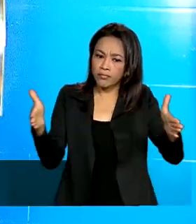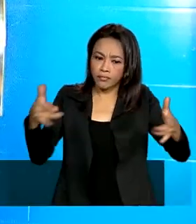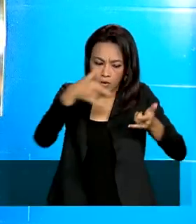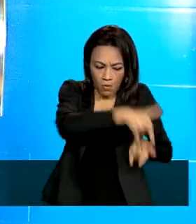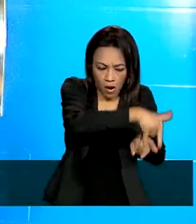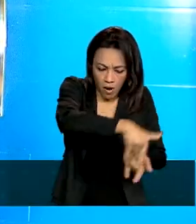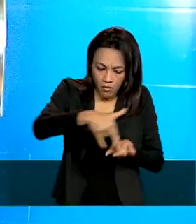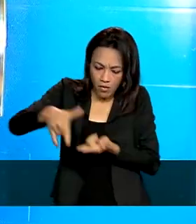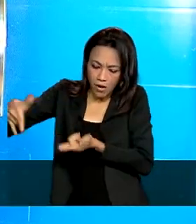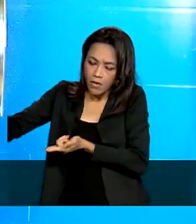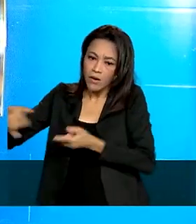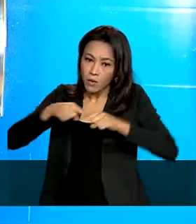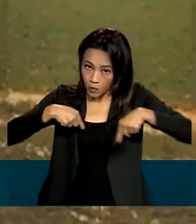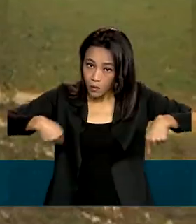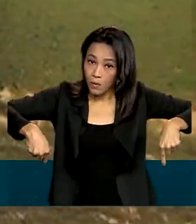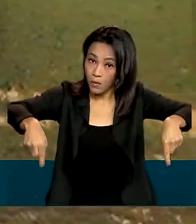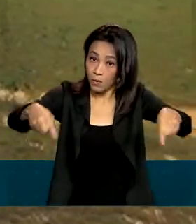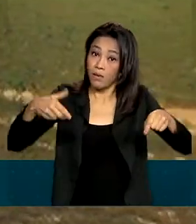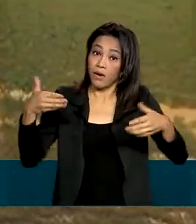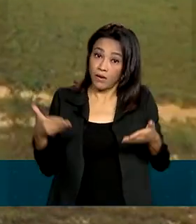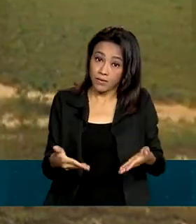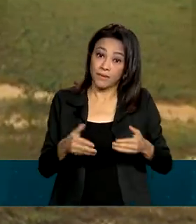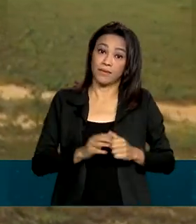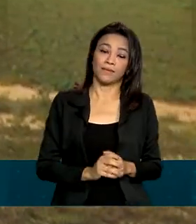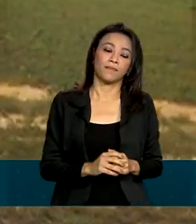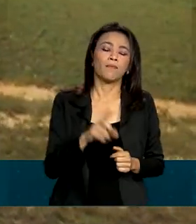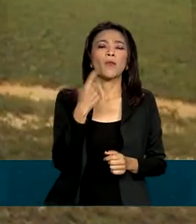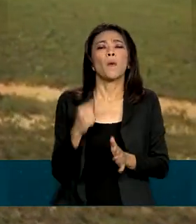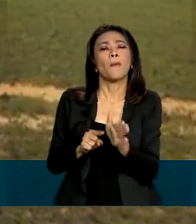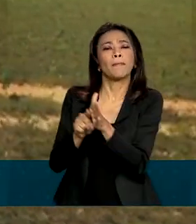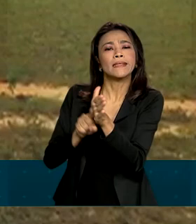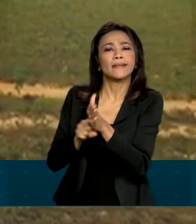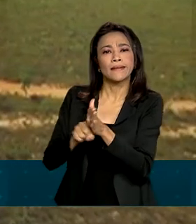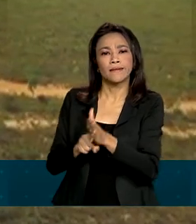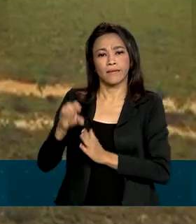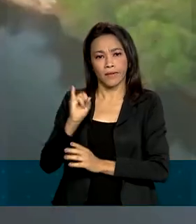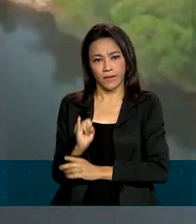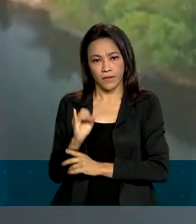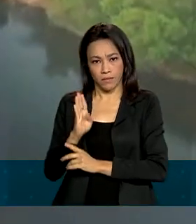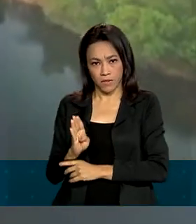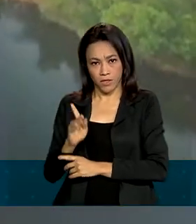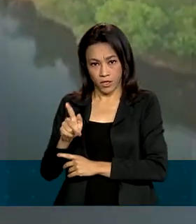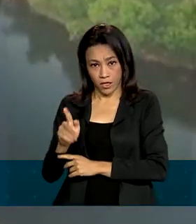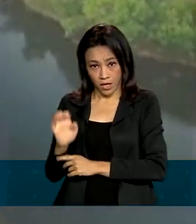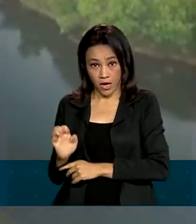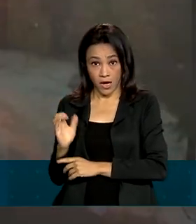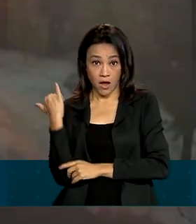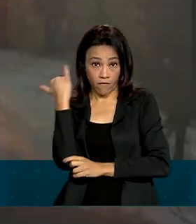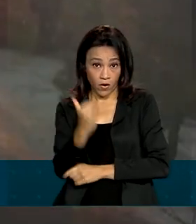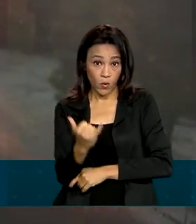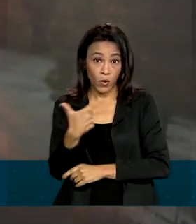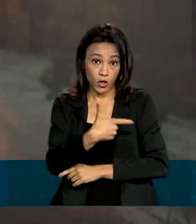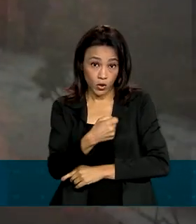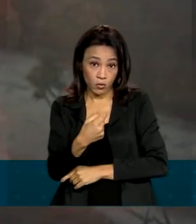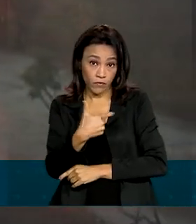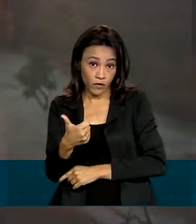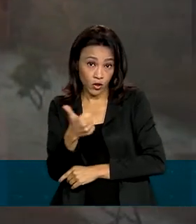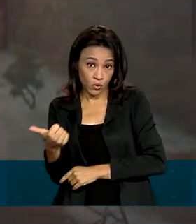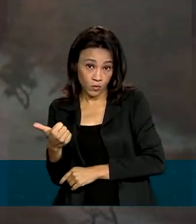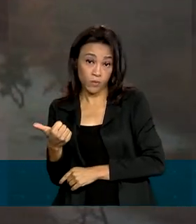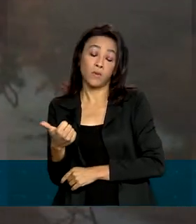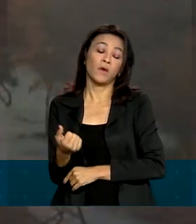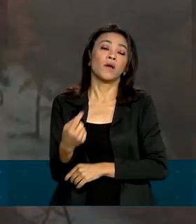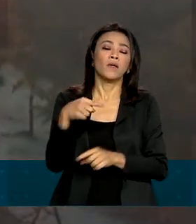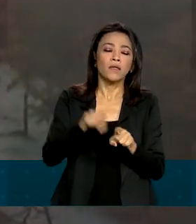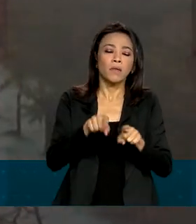diferenciadas. Uma pesquisa do IBGE apontou que em 2021, o ecoturismo e o turismo